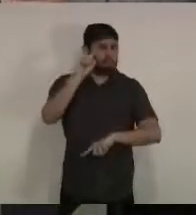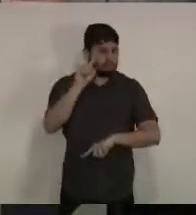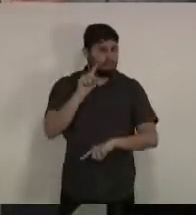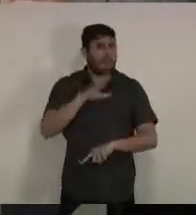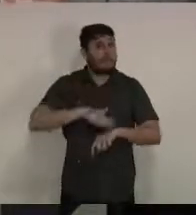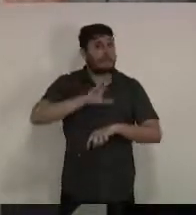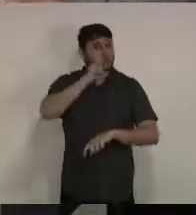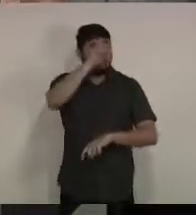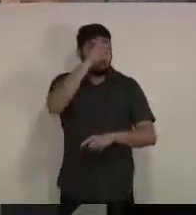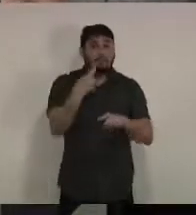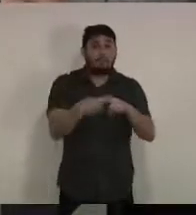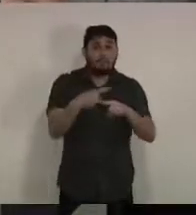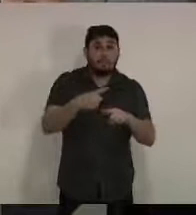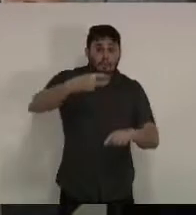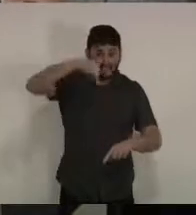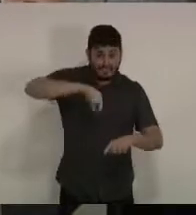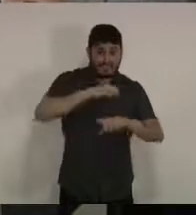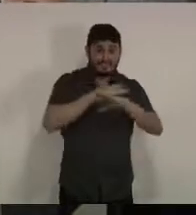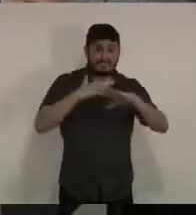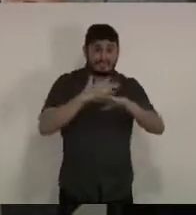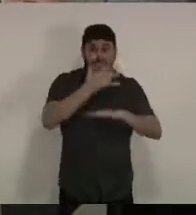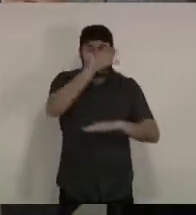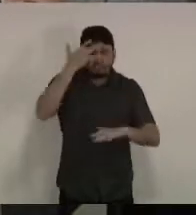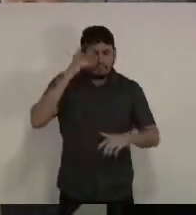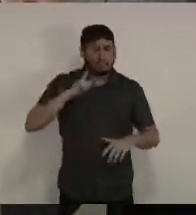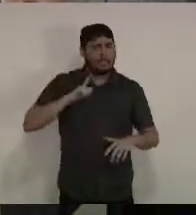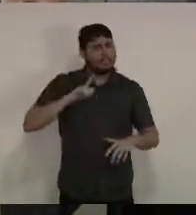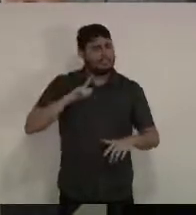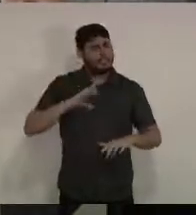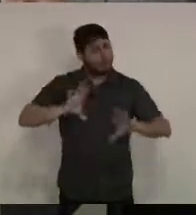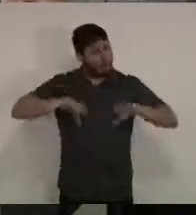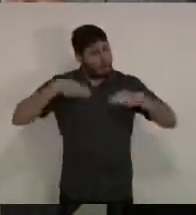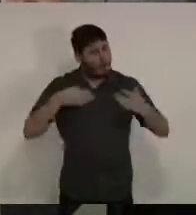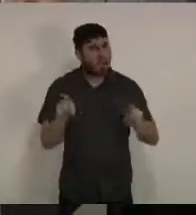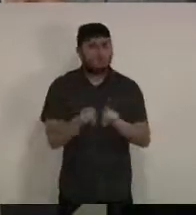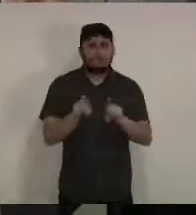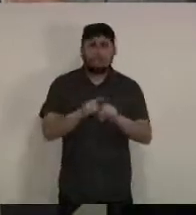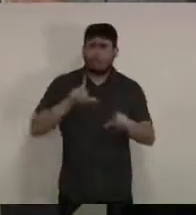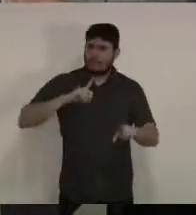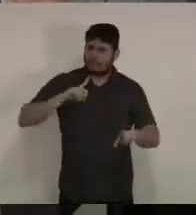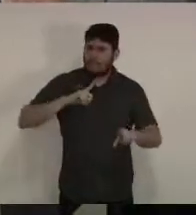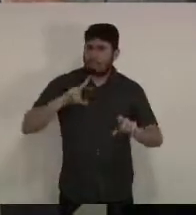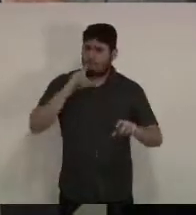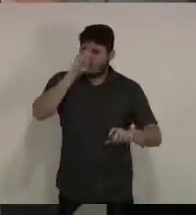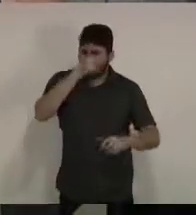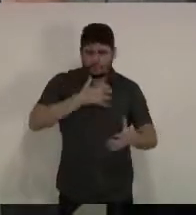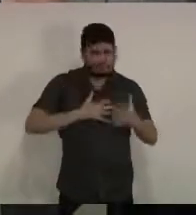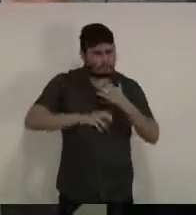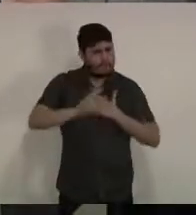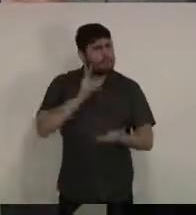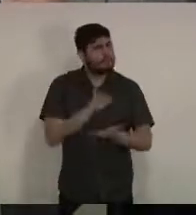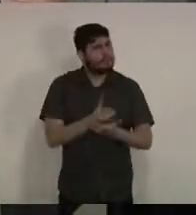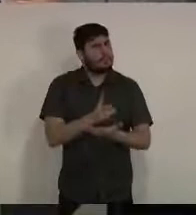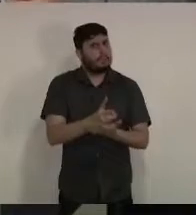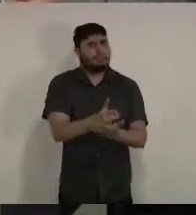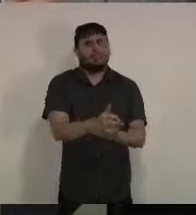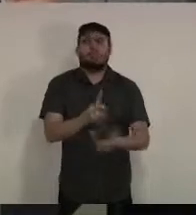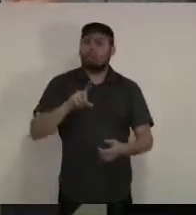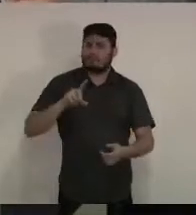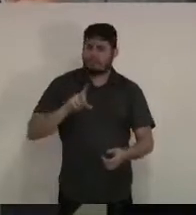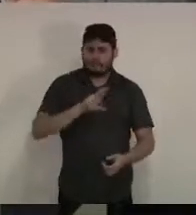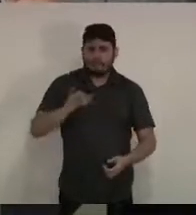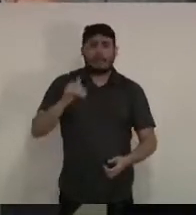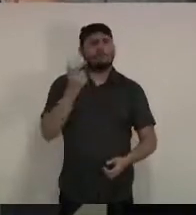cidade é uma cidade de um povo corajoso, resiliente, resistente e que se reinventa a cada momento. Nós sabemos de todas as dificuldades que tem